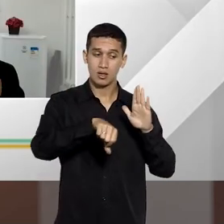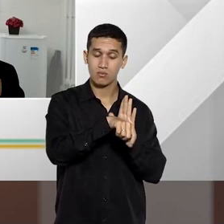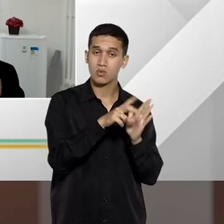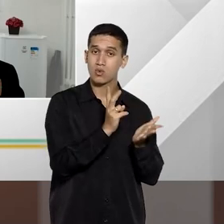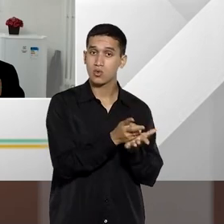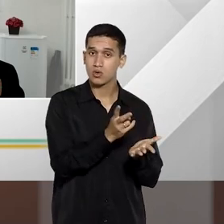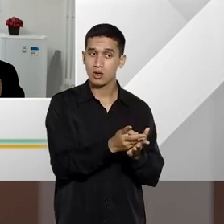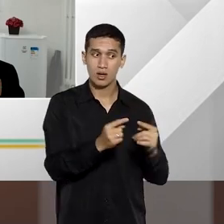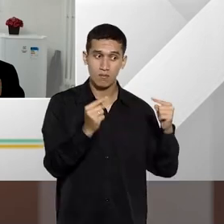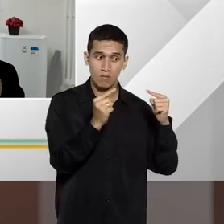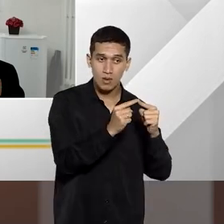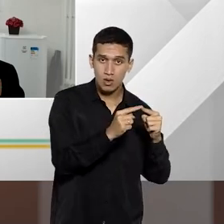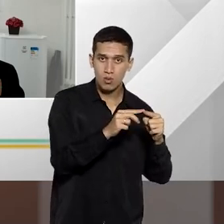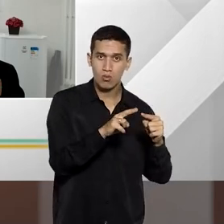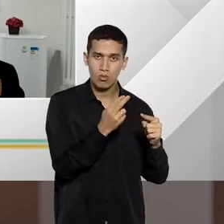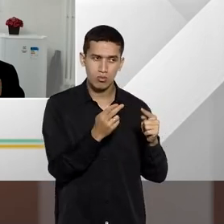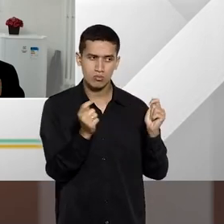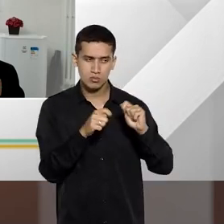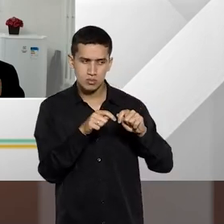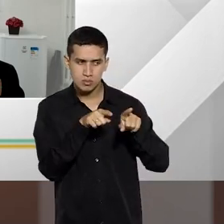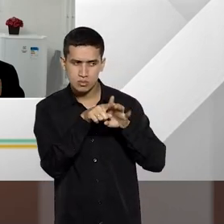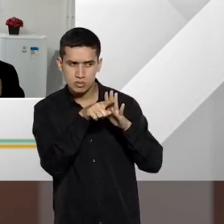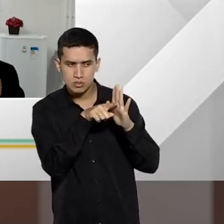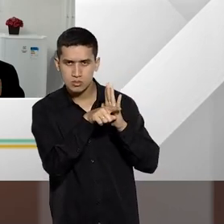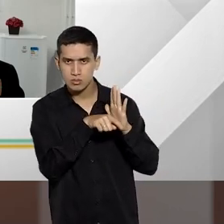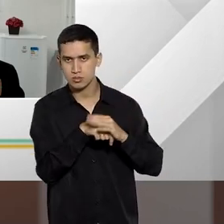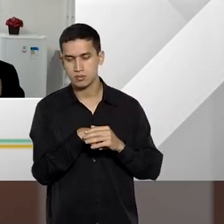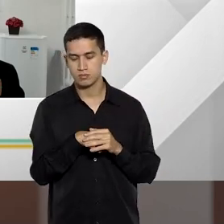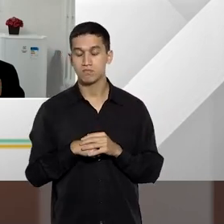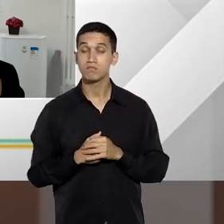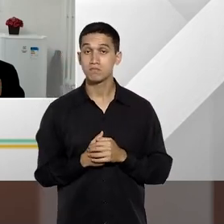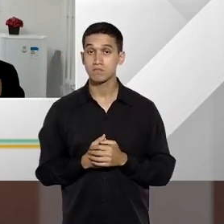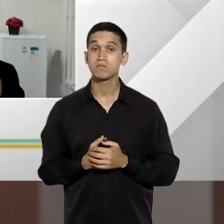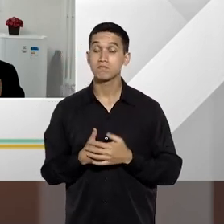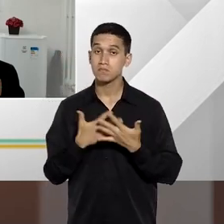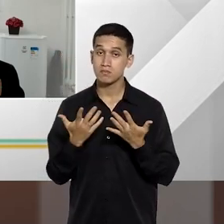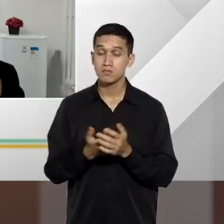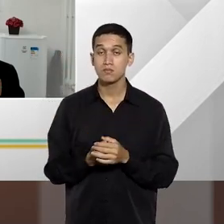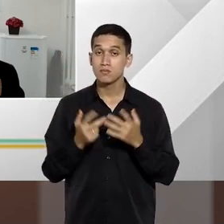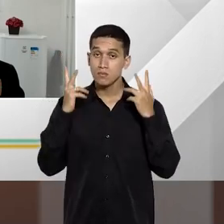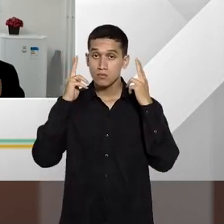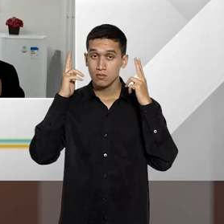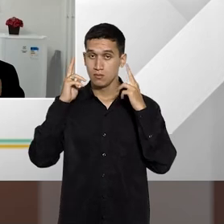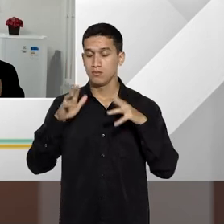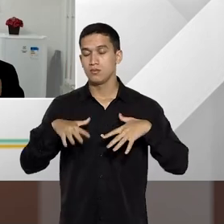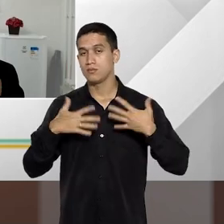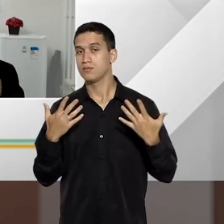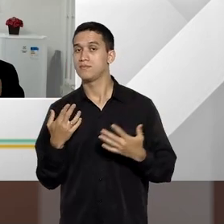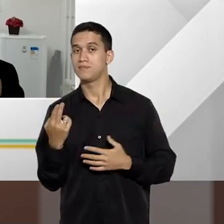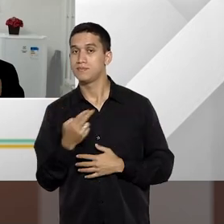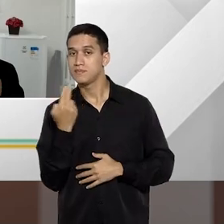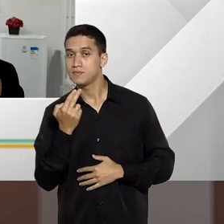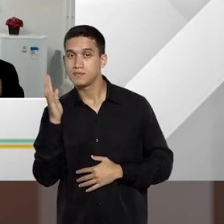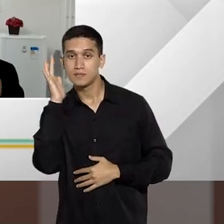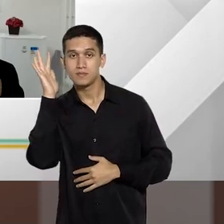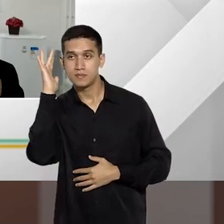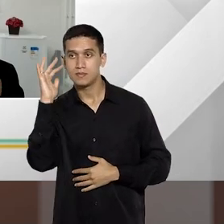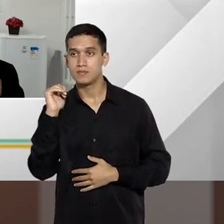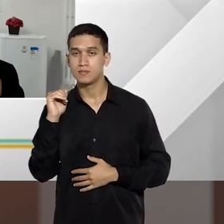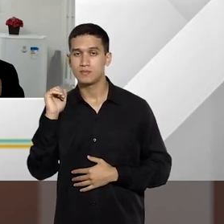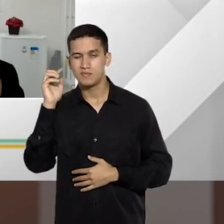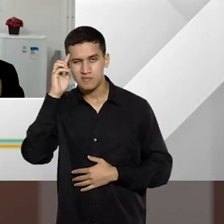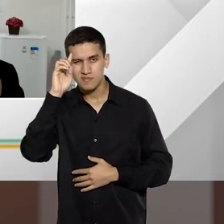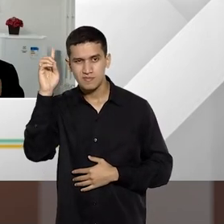ou qualificado? Vamos lá. Então, geralmente, quando a gente pensa na ideia